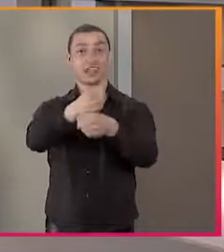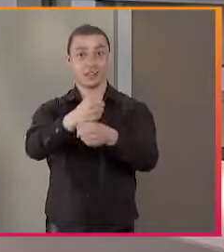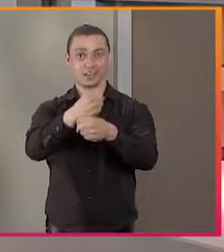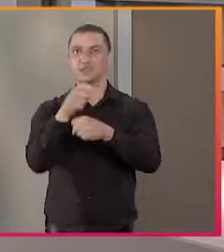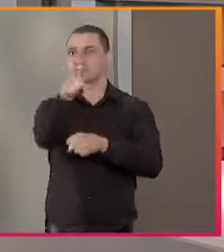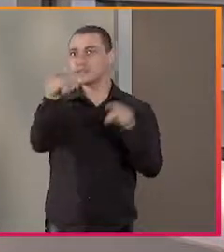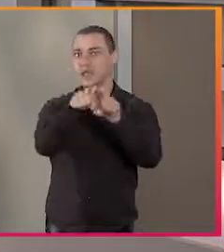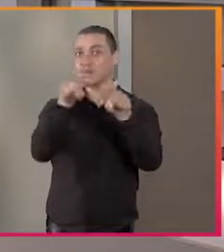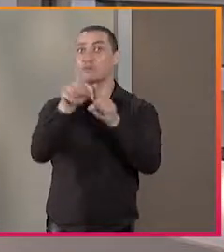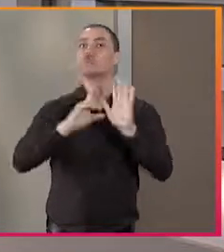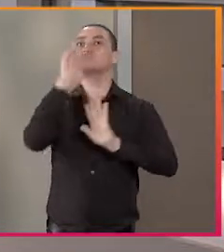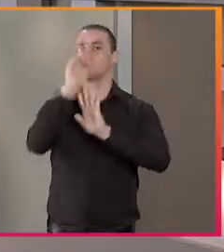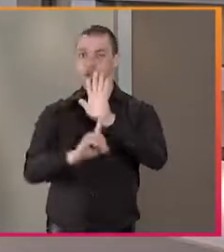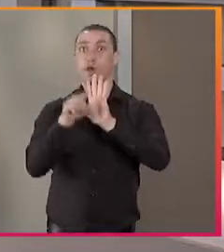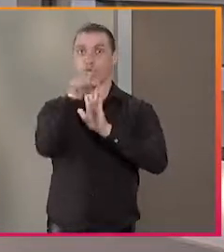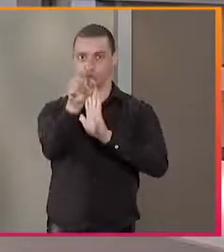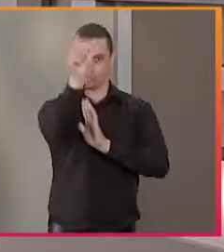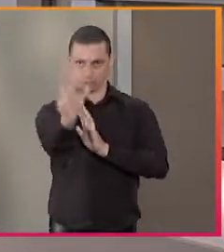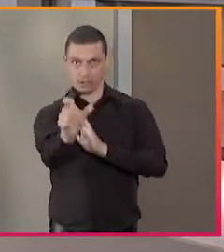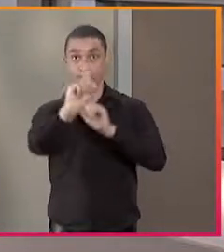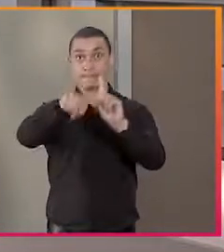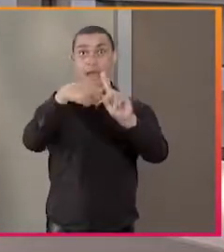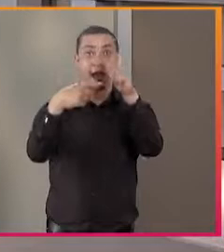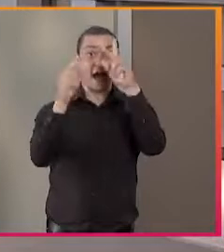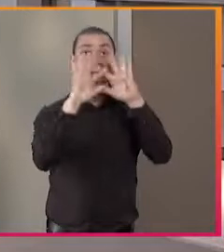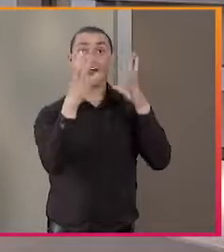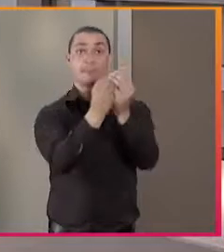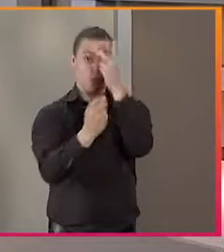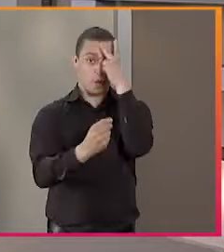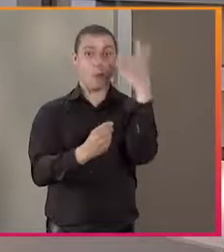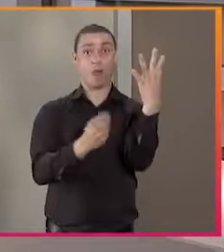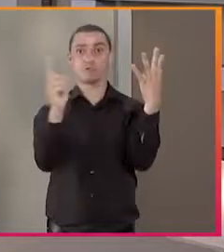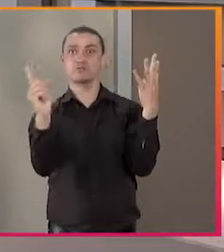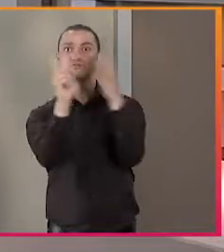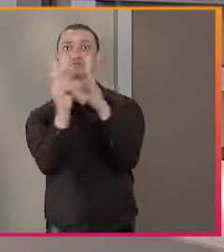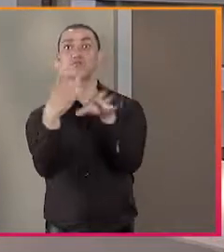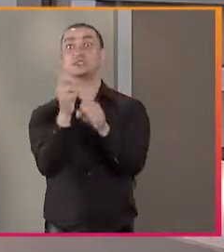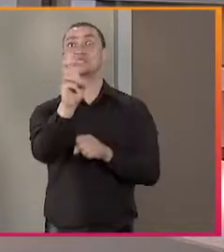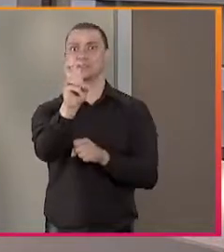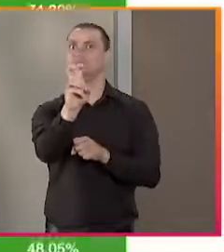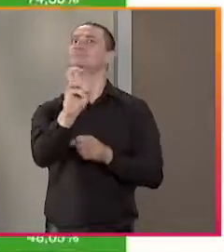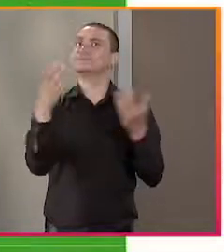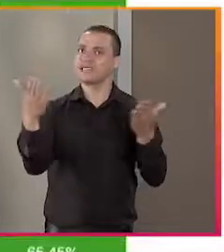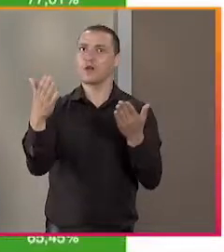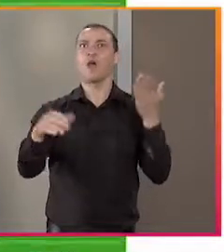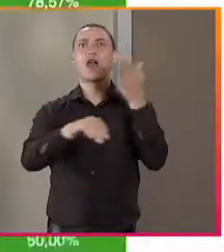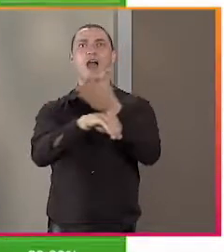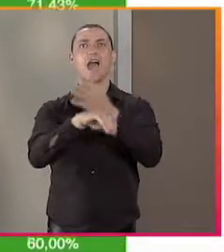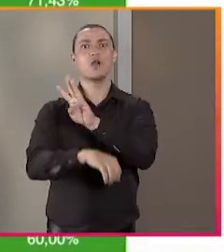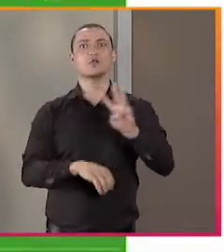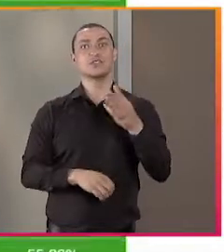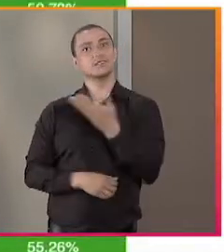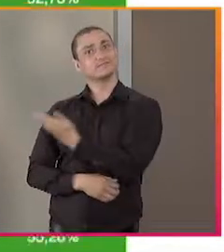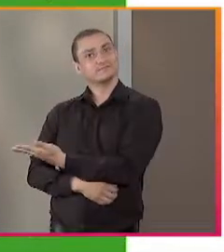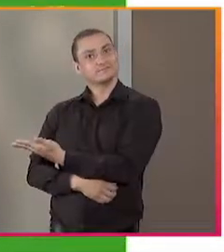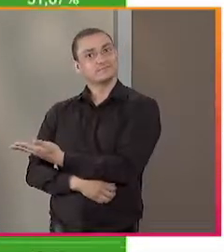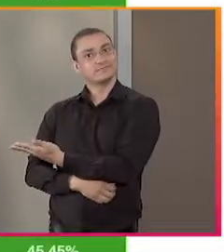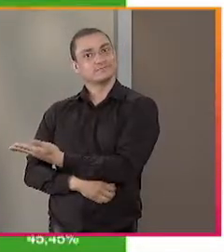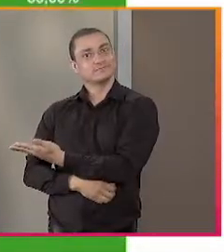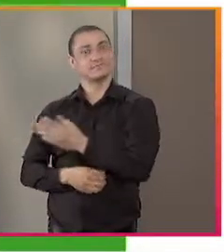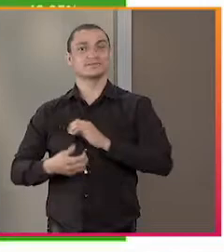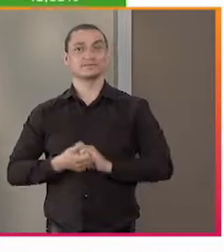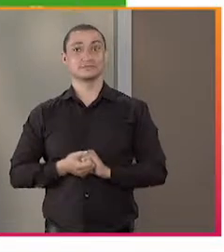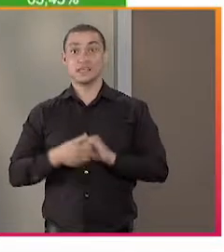ano e ainda você terá direito de incluir mais quatro pessoas da sua família. Então, acesse lá bemmascard.com